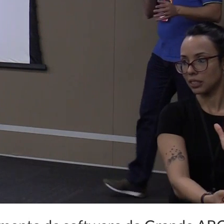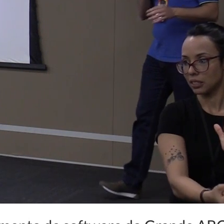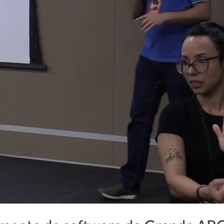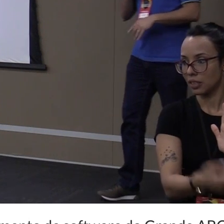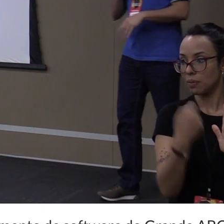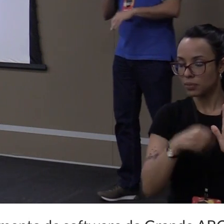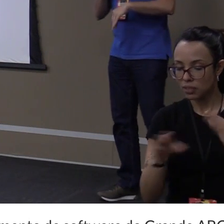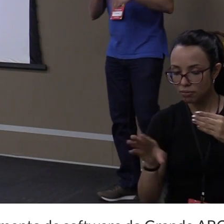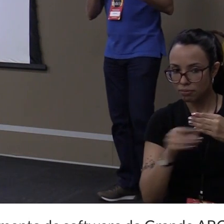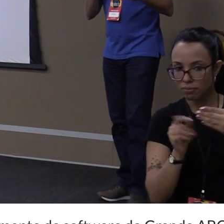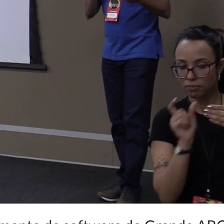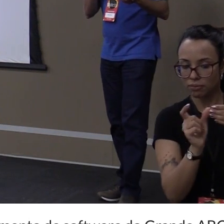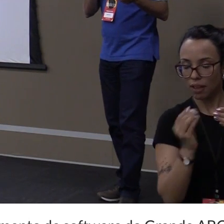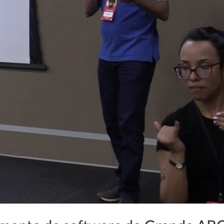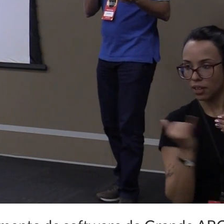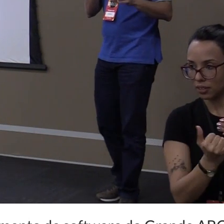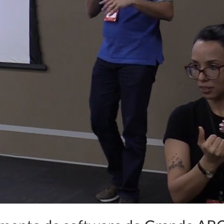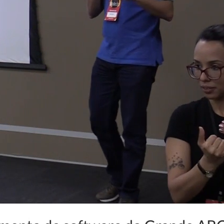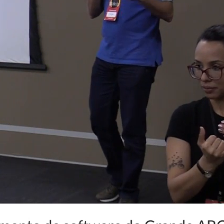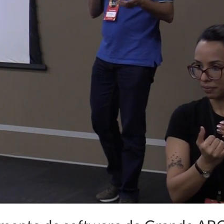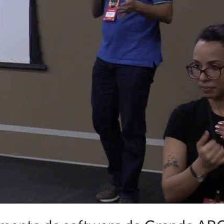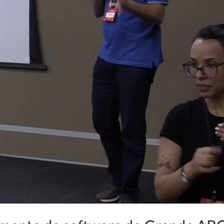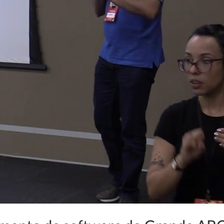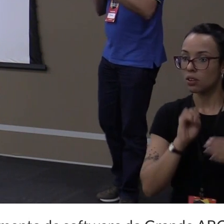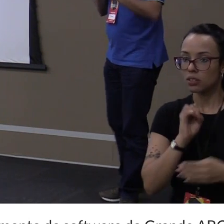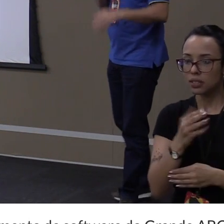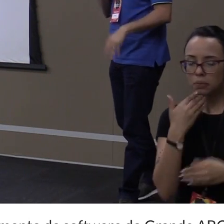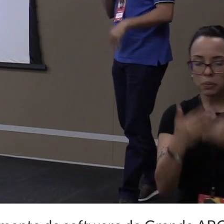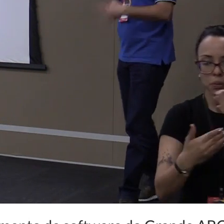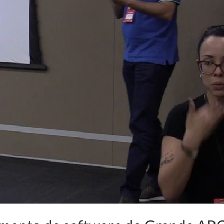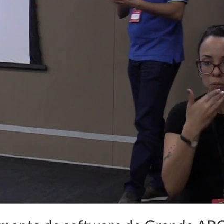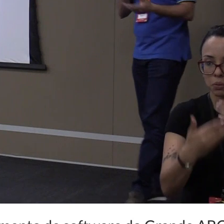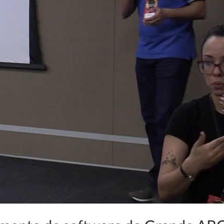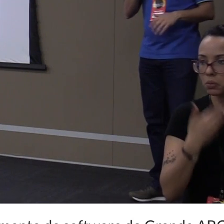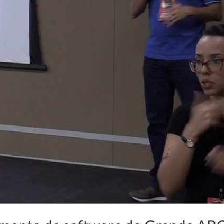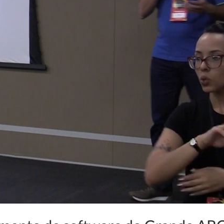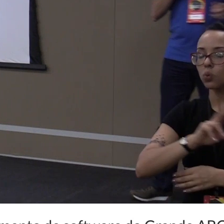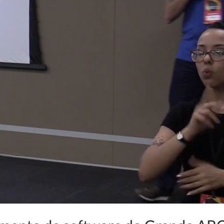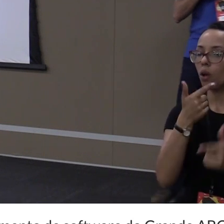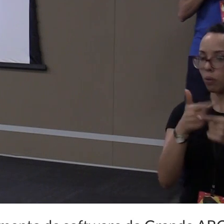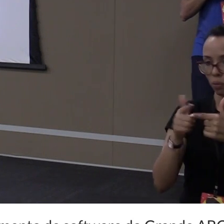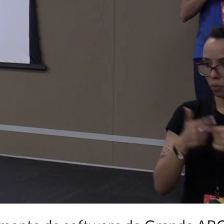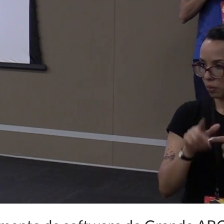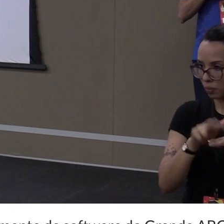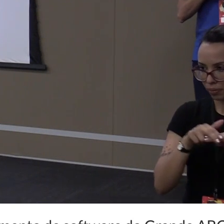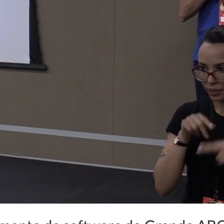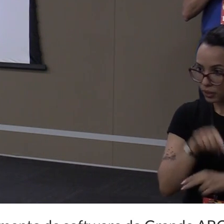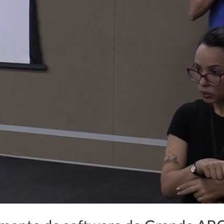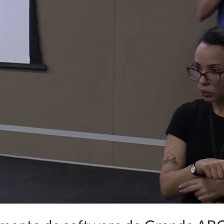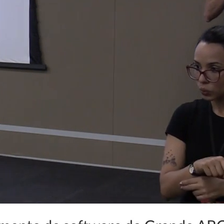a mais de página. Uma tentativa de request a mais de página que ele navegou, mas não vai ser um problema por causa disso.